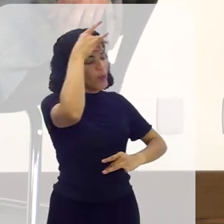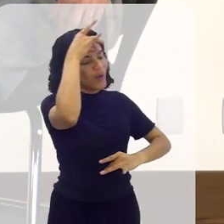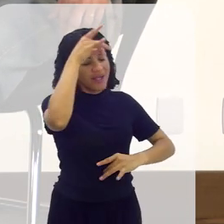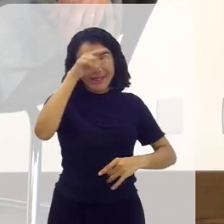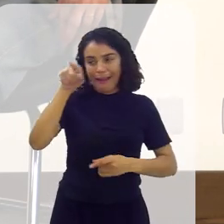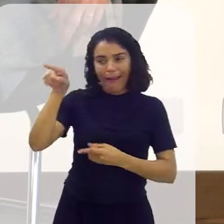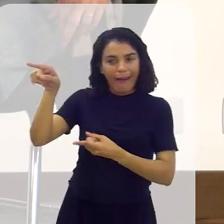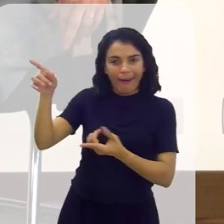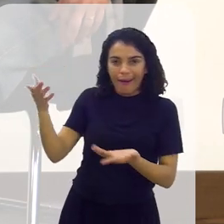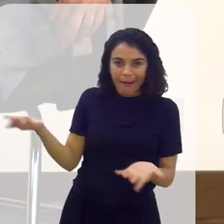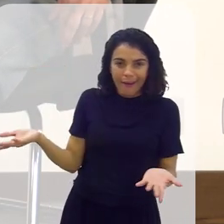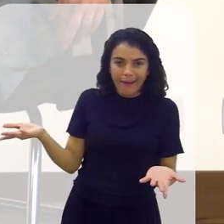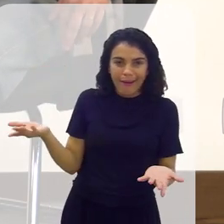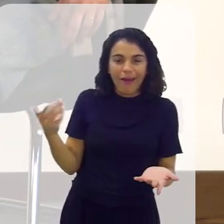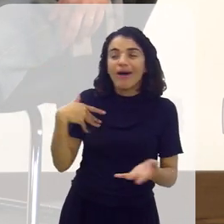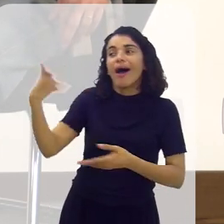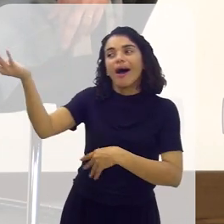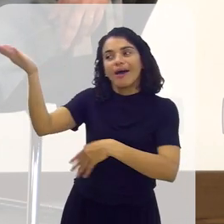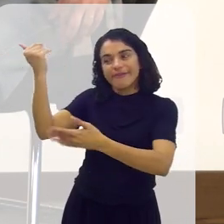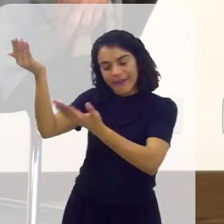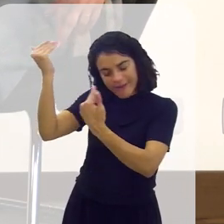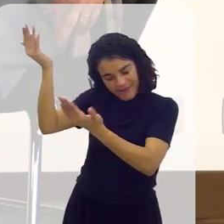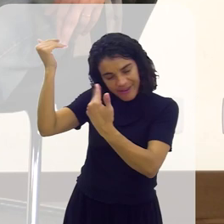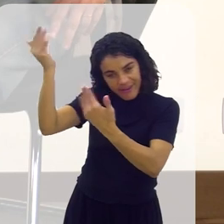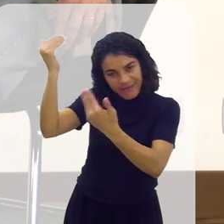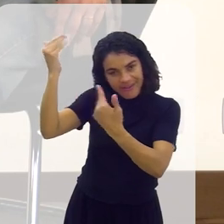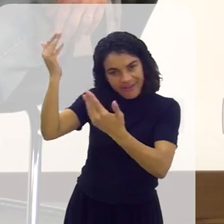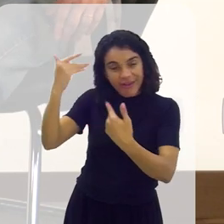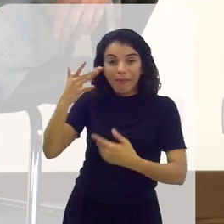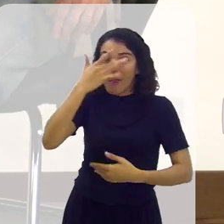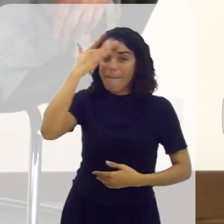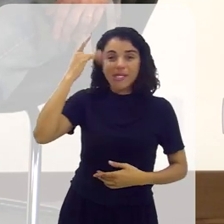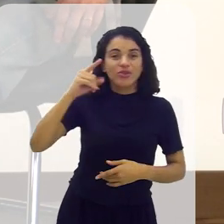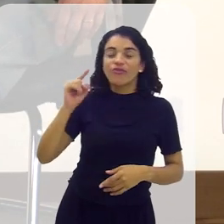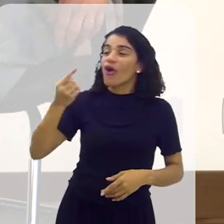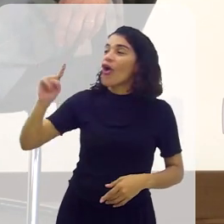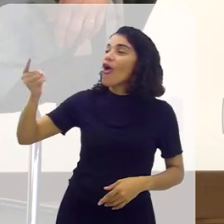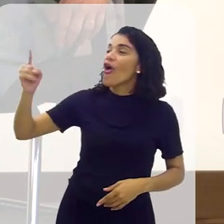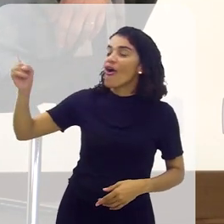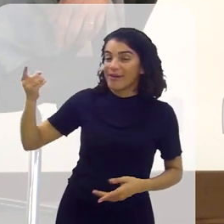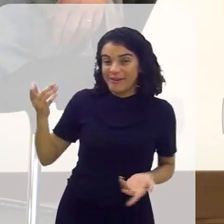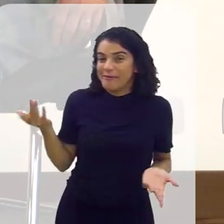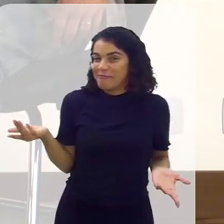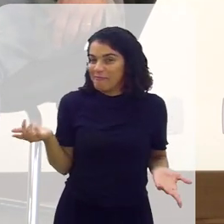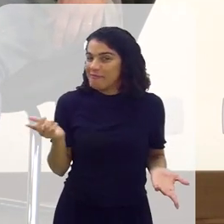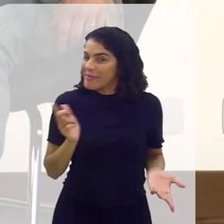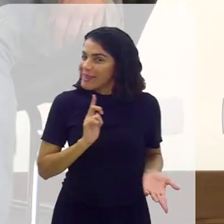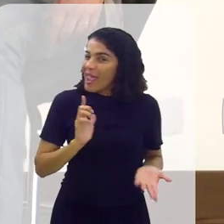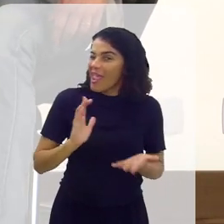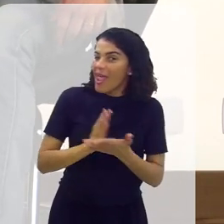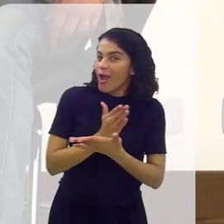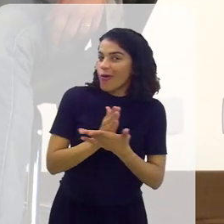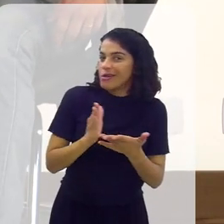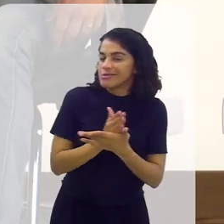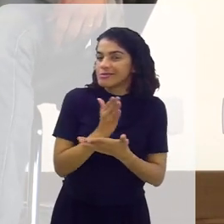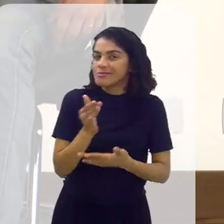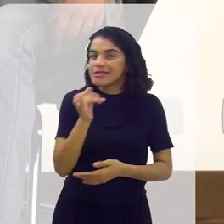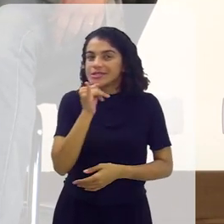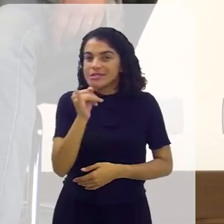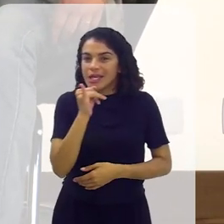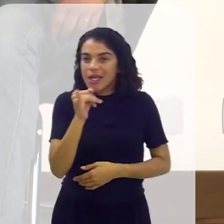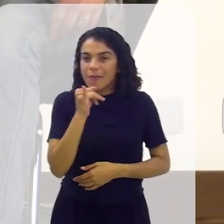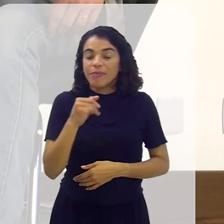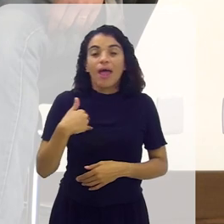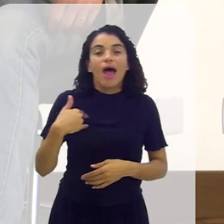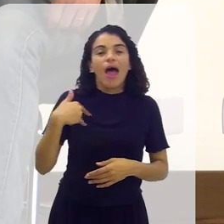procurar, está lá. Entendeu? Aí você tem que mandar buscar, porque a pessoa foi. Tem umas coisas assim,